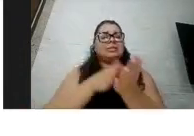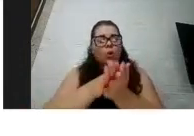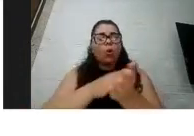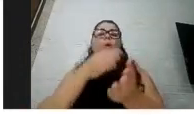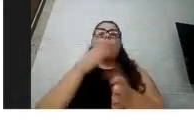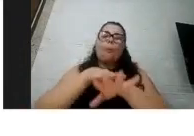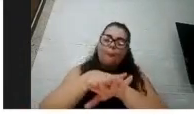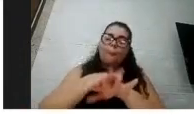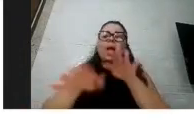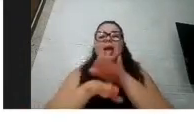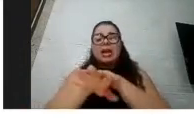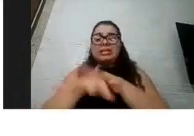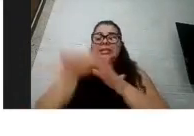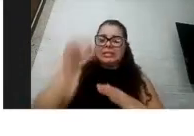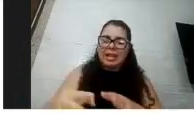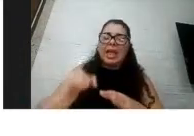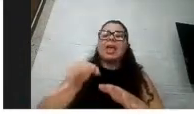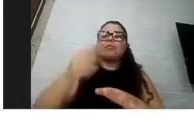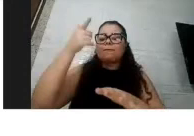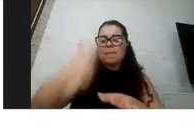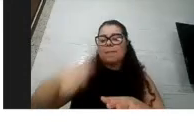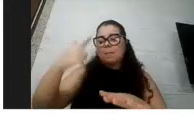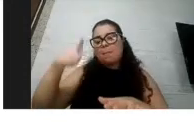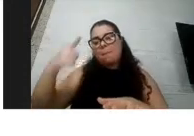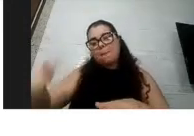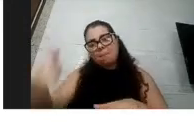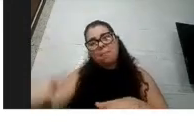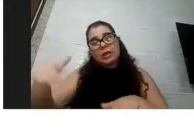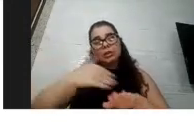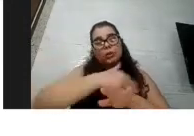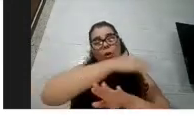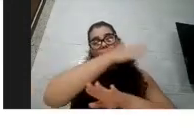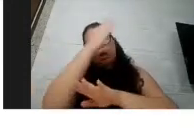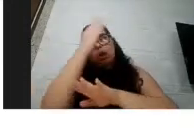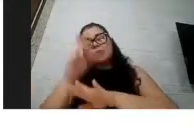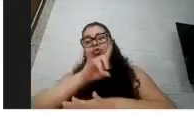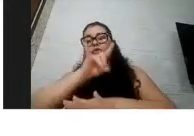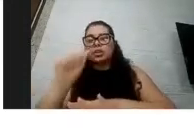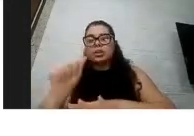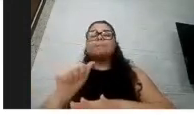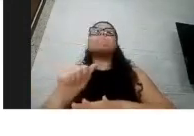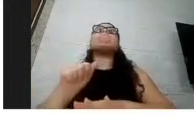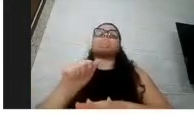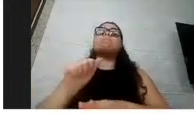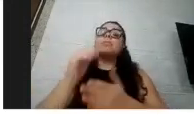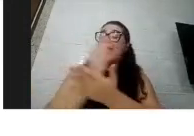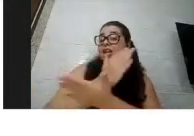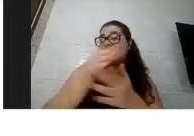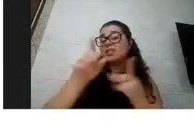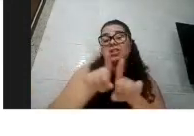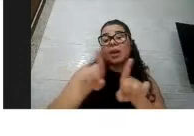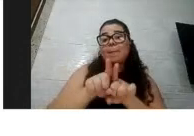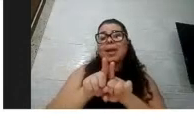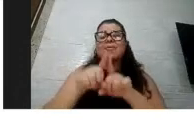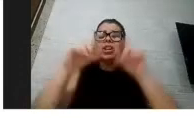mãos frequentes durante o dia, às vezes por dificuldade de mobilidade ou de